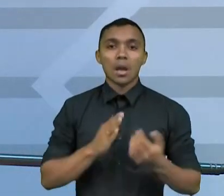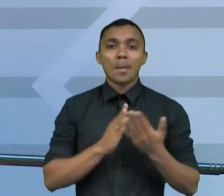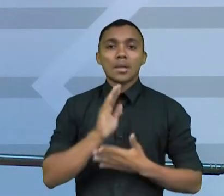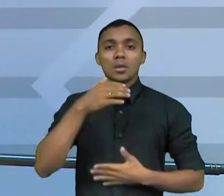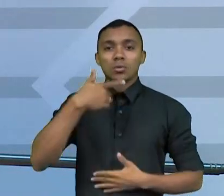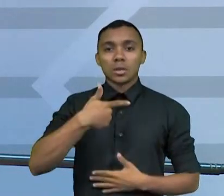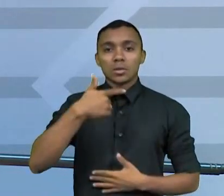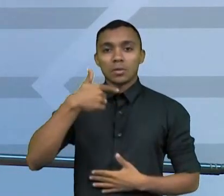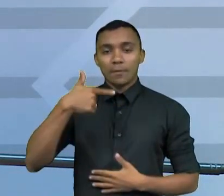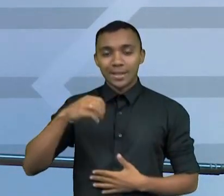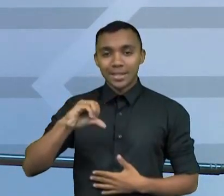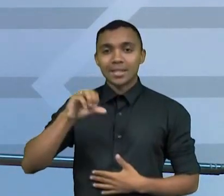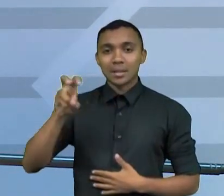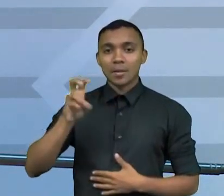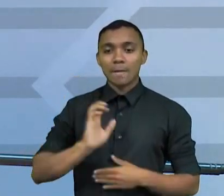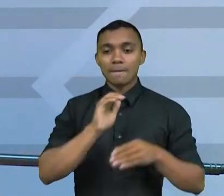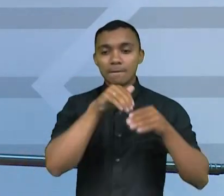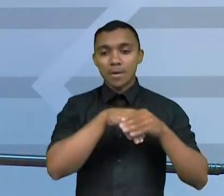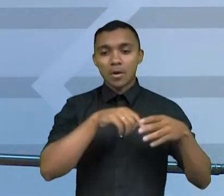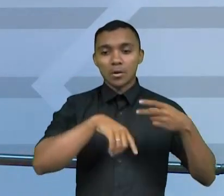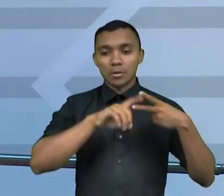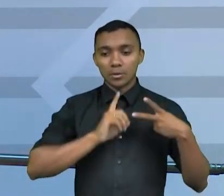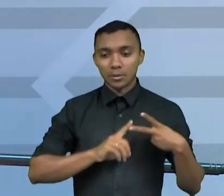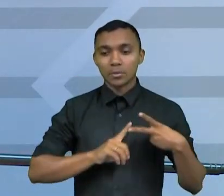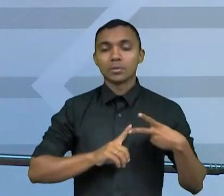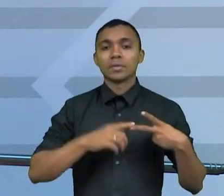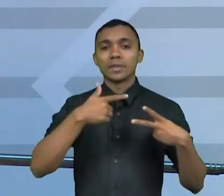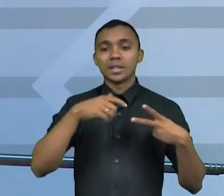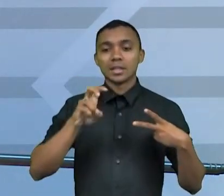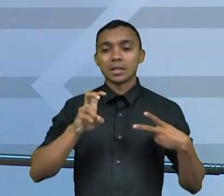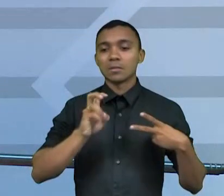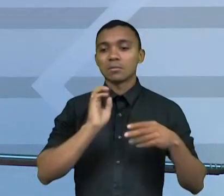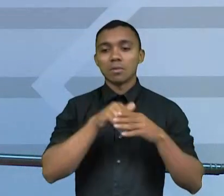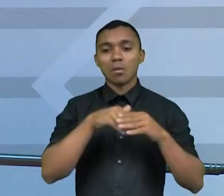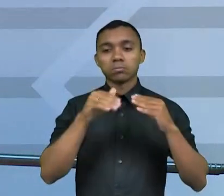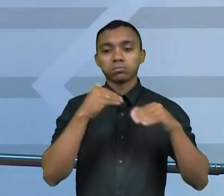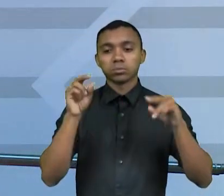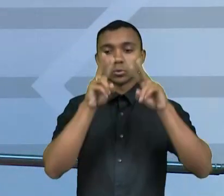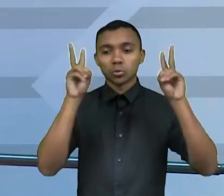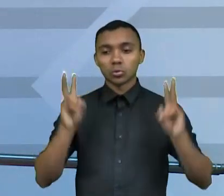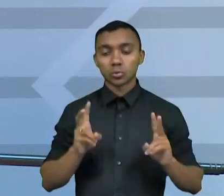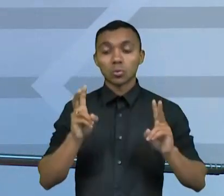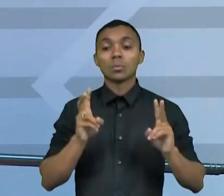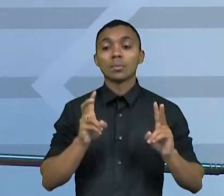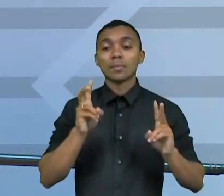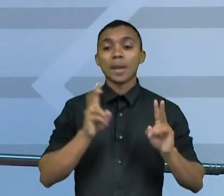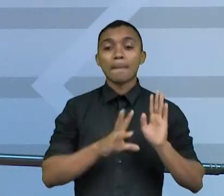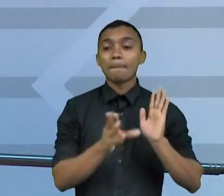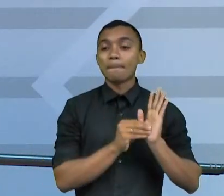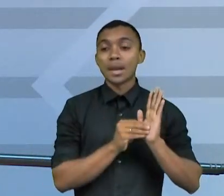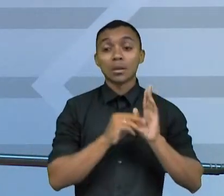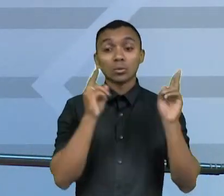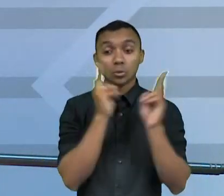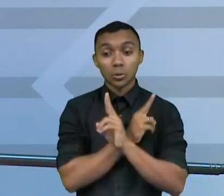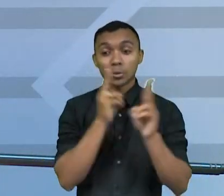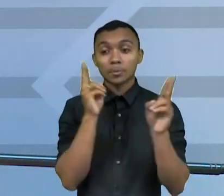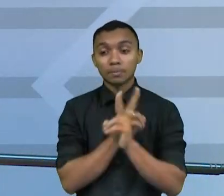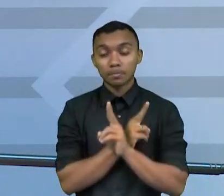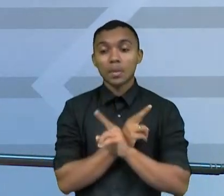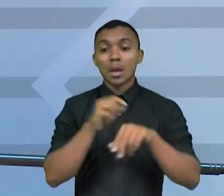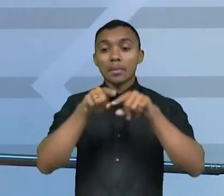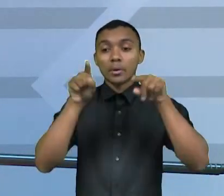votos favoráveis e 120 votos contrários, o requerimento de urgência para o projeto de lei 96